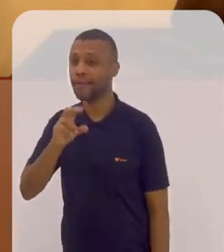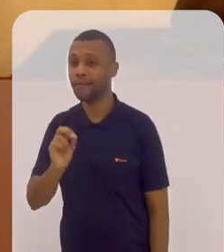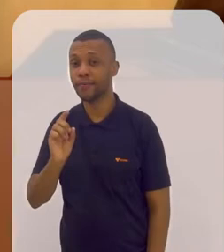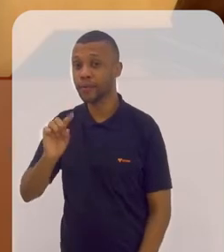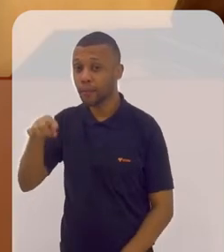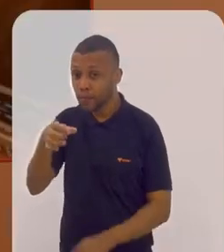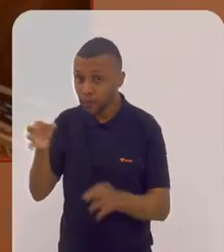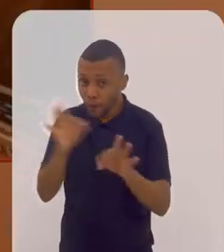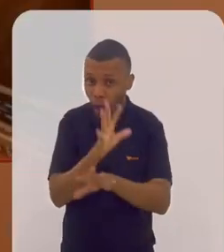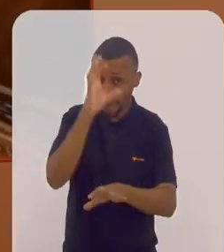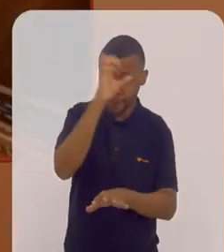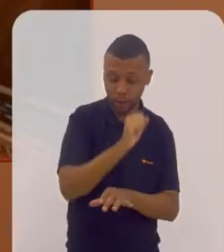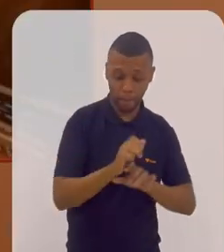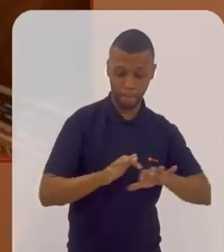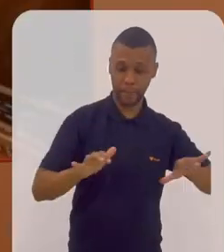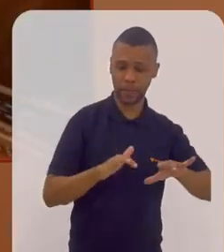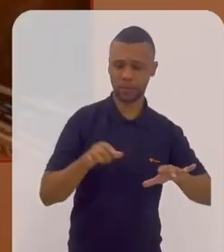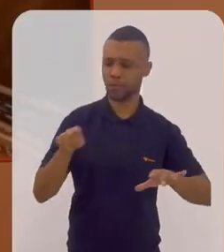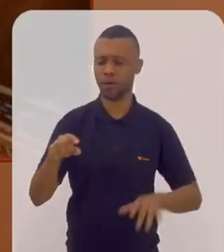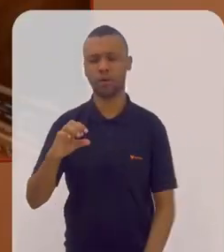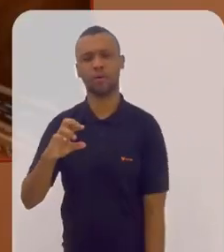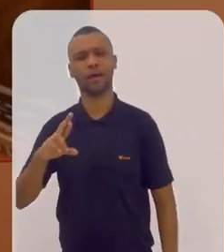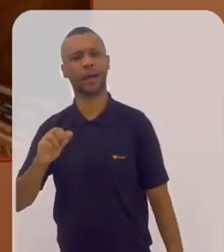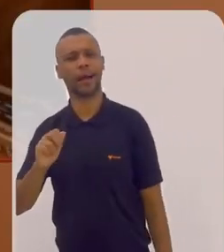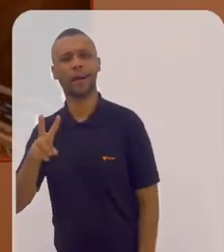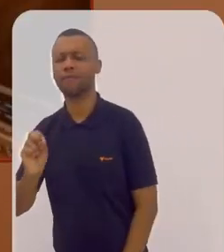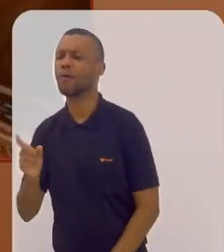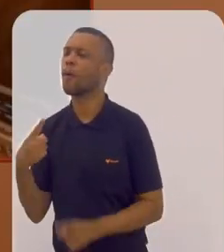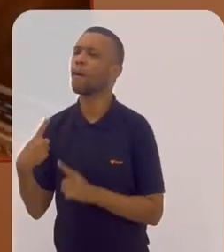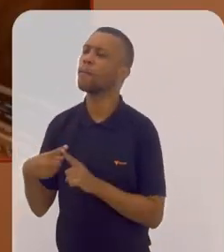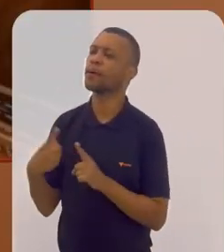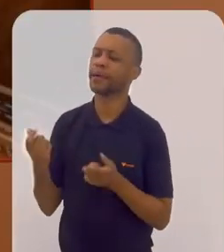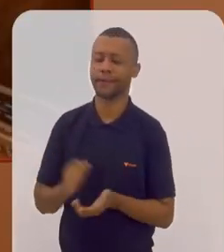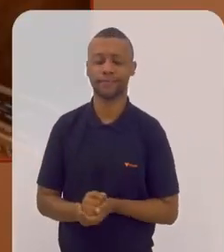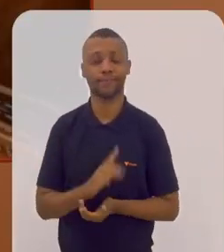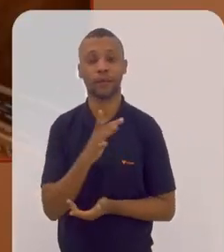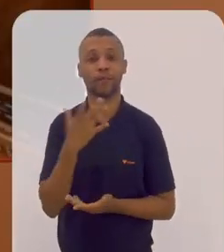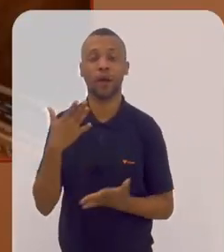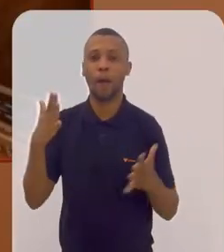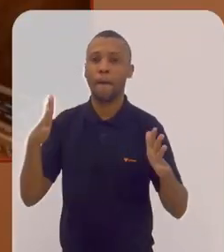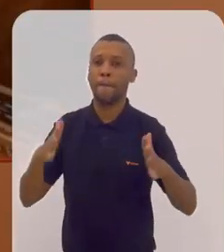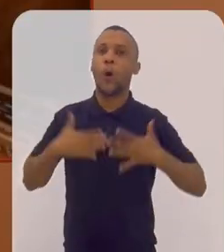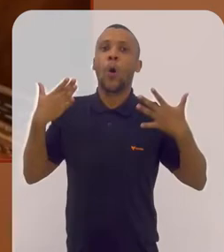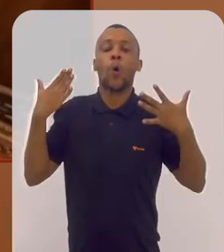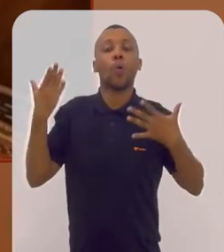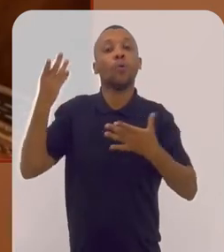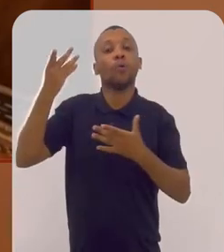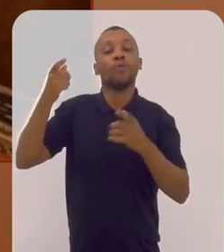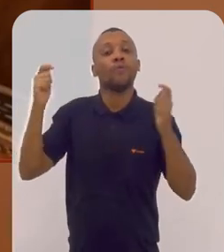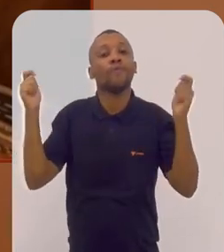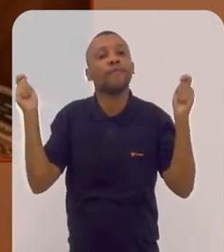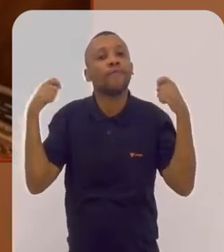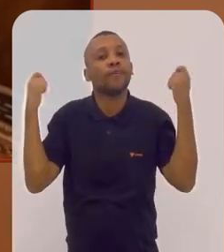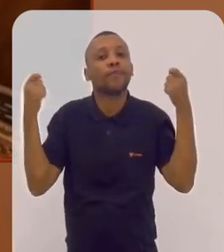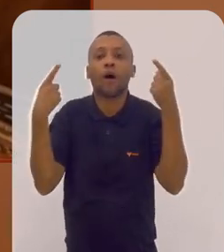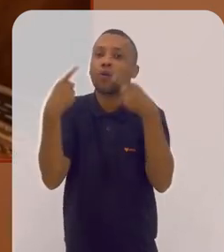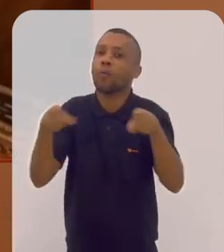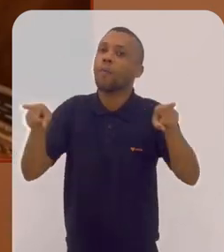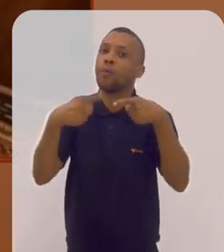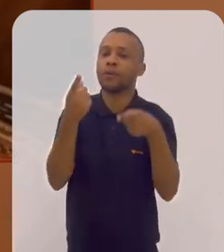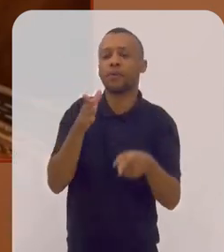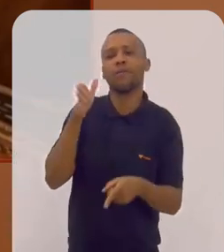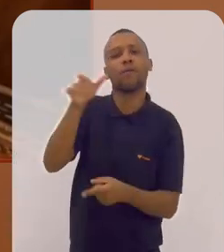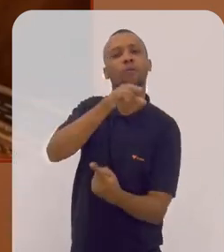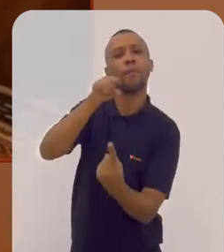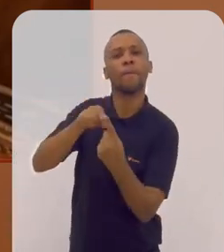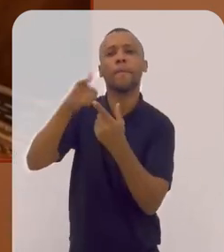Foi um acaso que me fez encontrar o cravo num festival de música em que